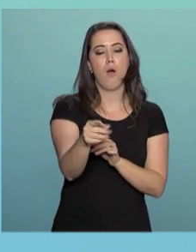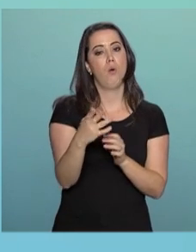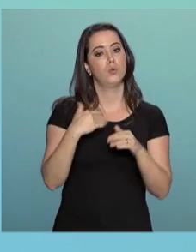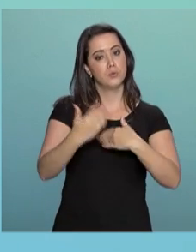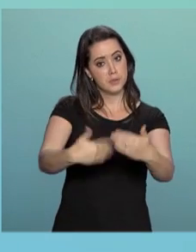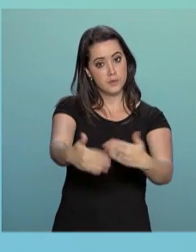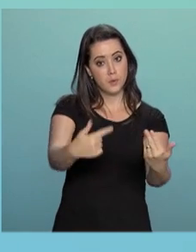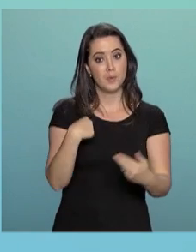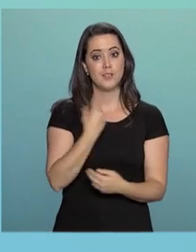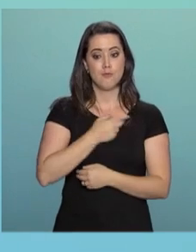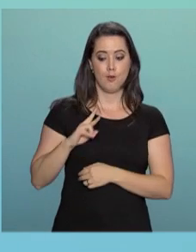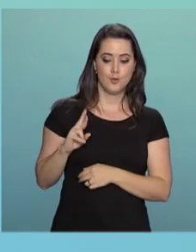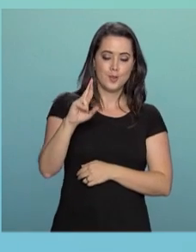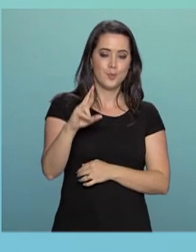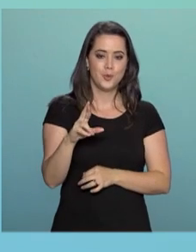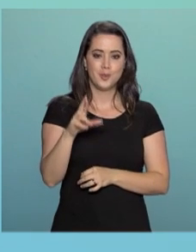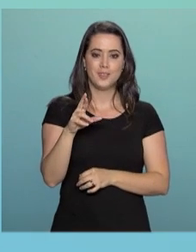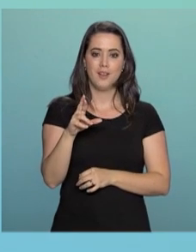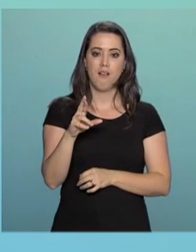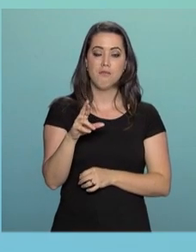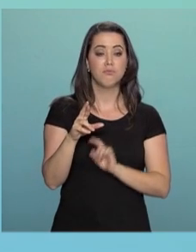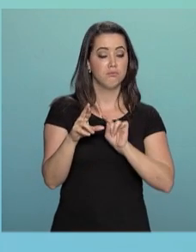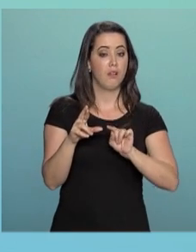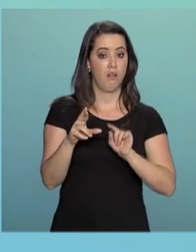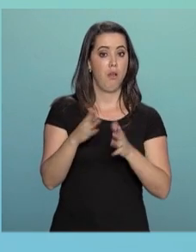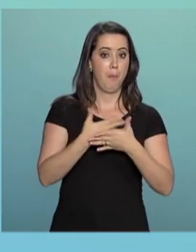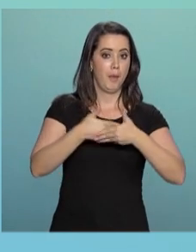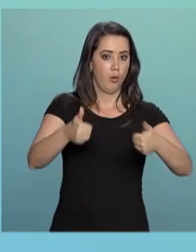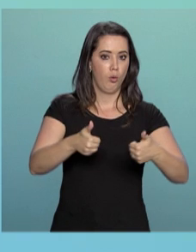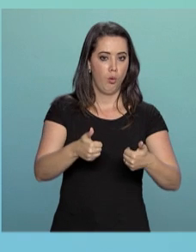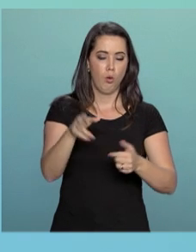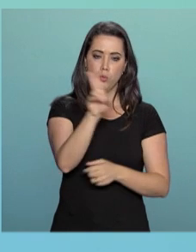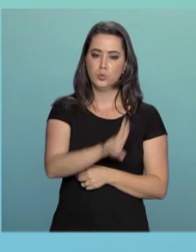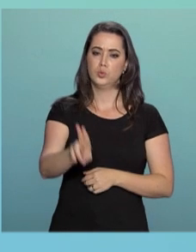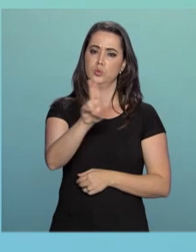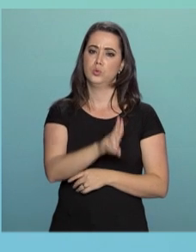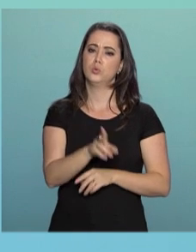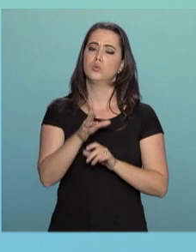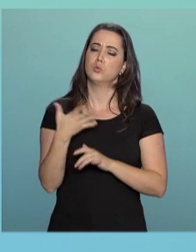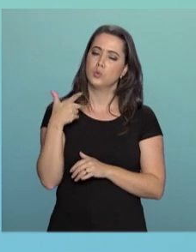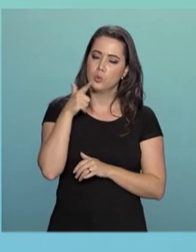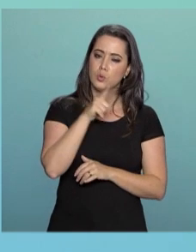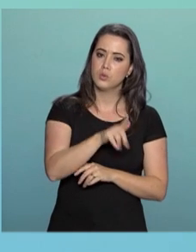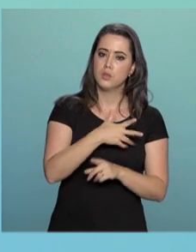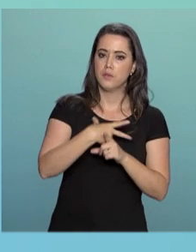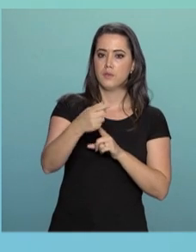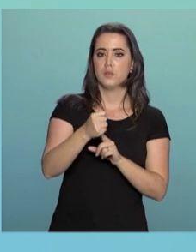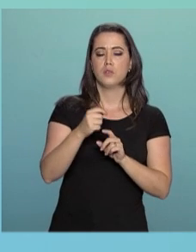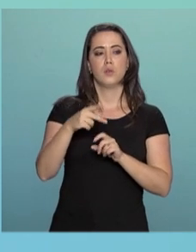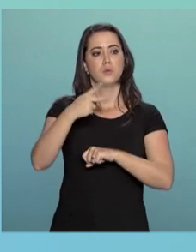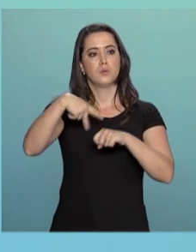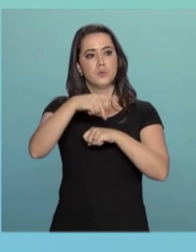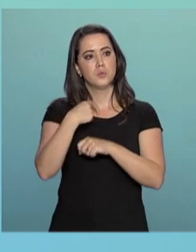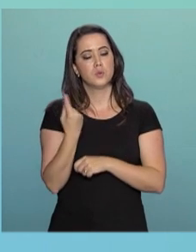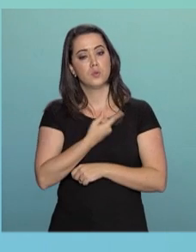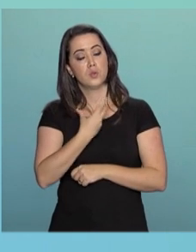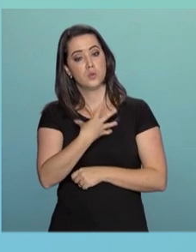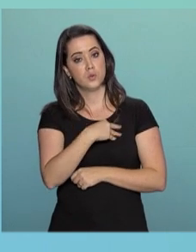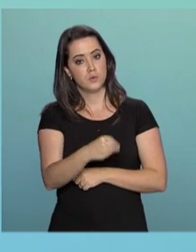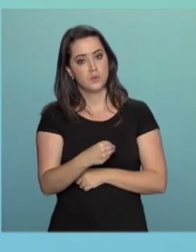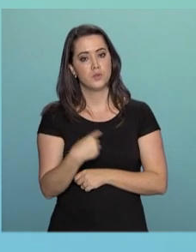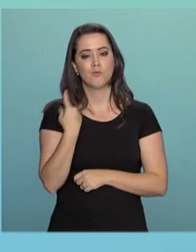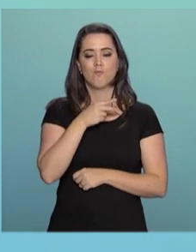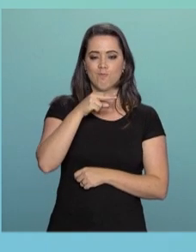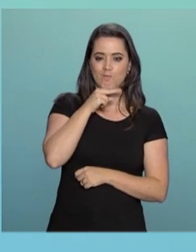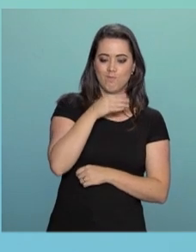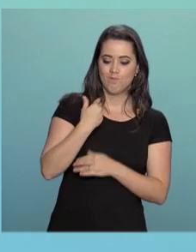somos os responsáveis por torná-la uma melhor ferramenta para o sucesso do país, para o sucesso dos nossos filhos, dos nossos